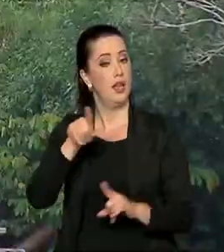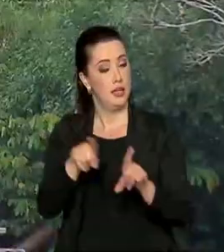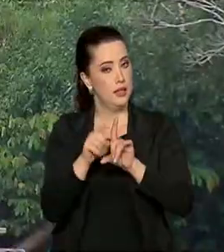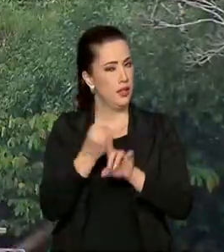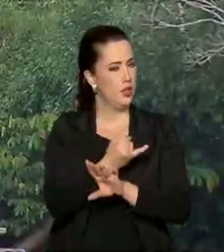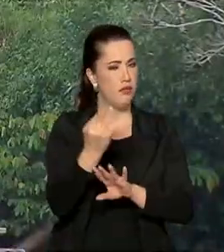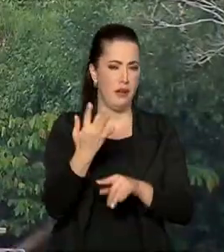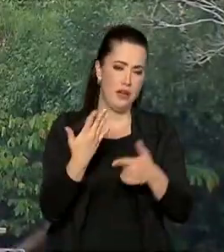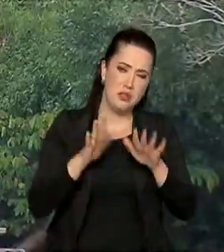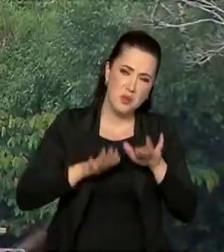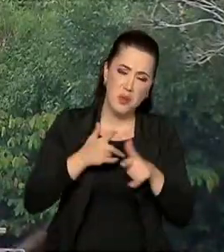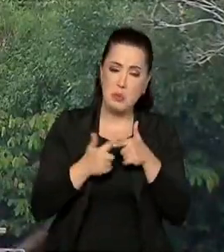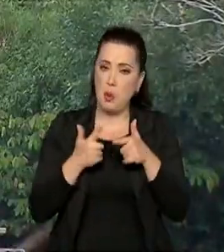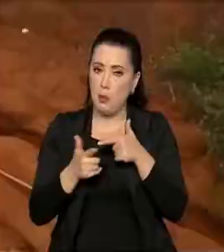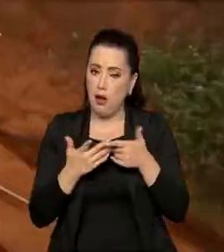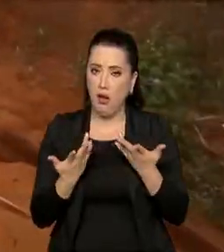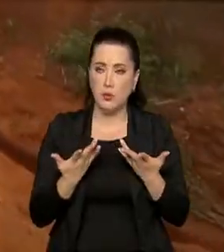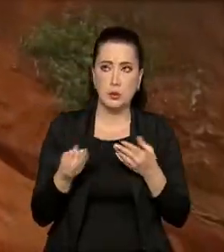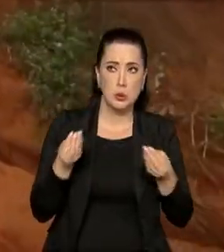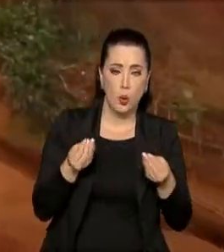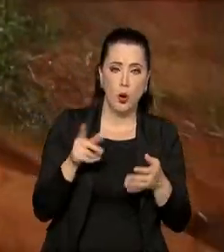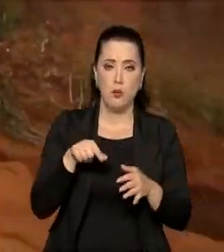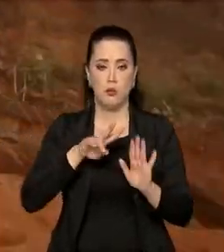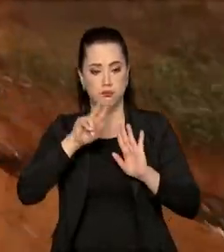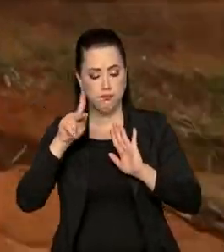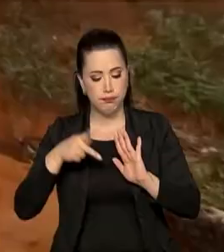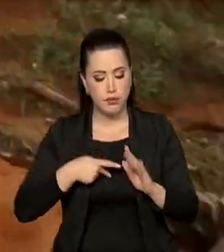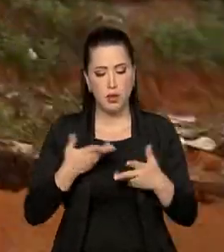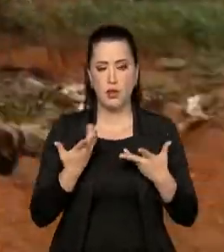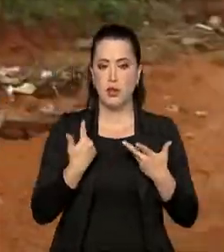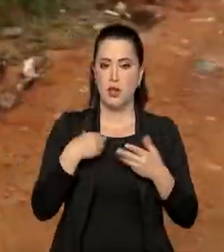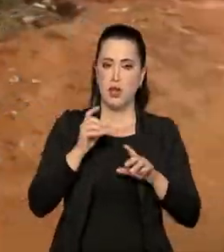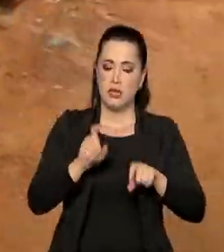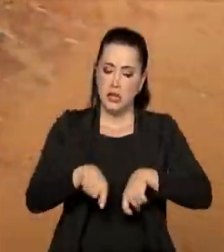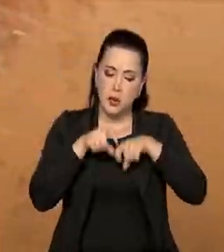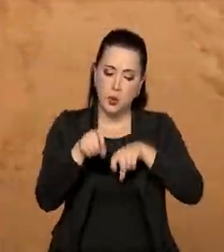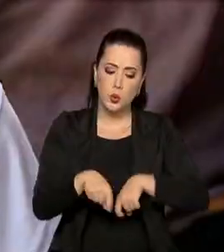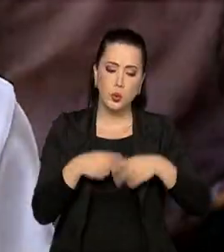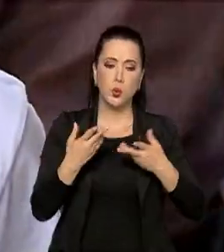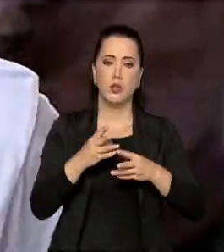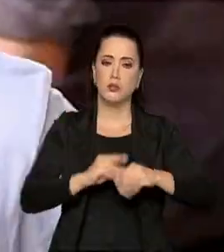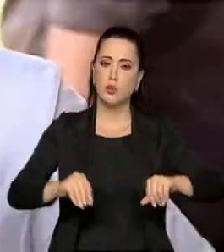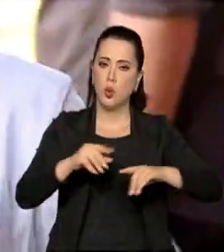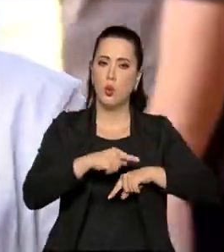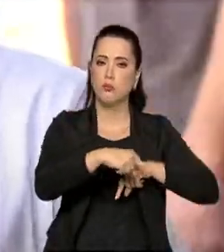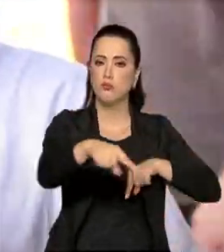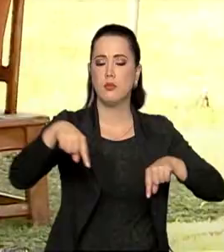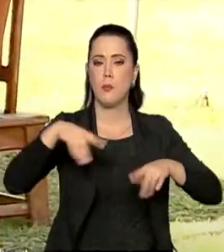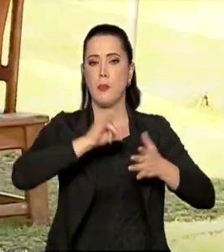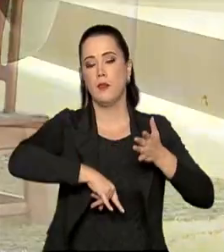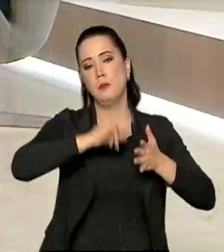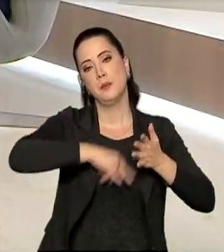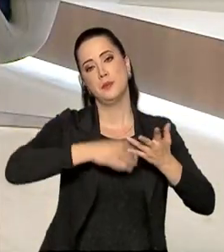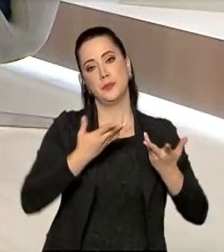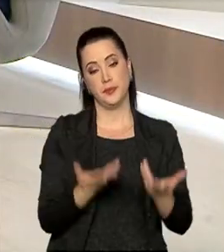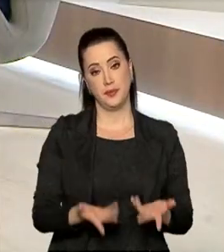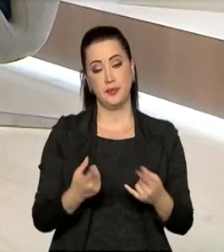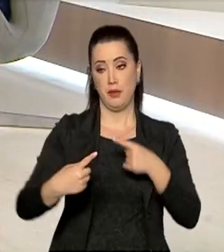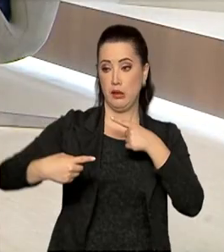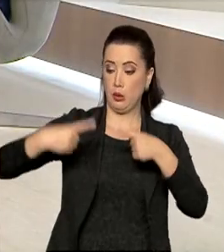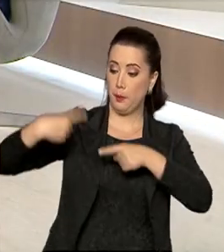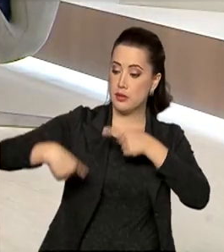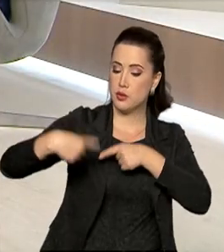uma série de questões, identidade, produção sustentável, demarcação de terras indígenas. Para